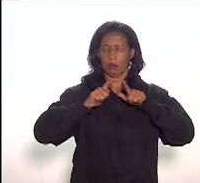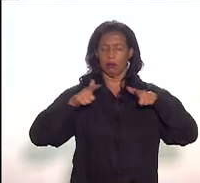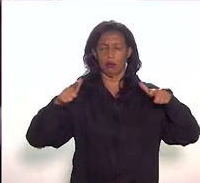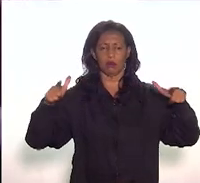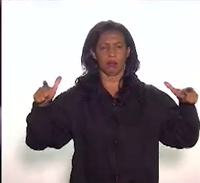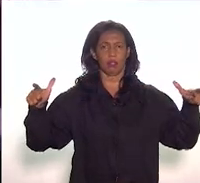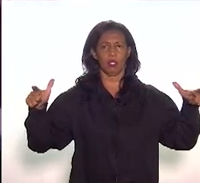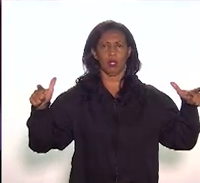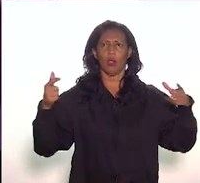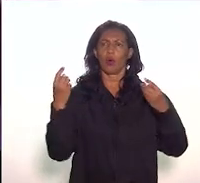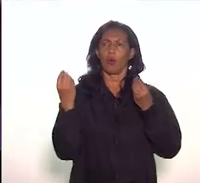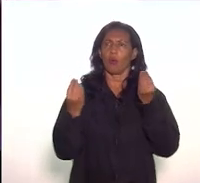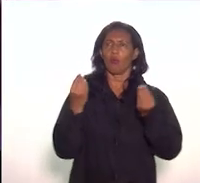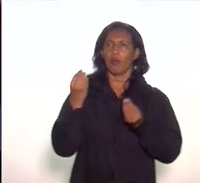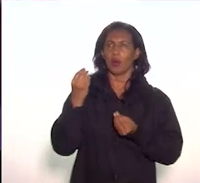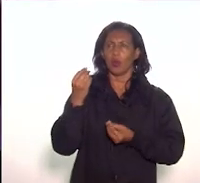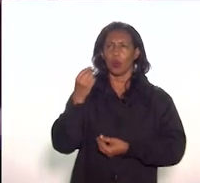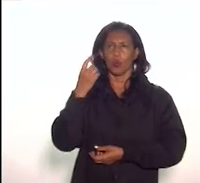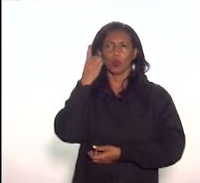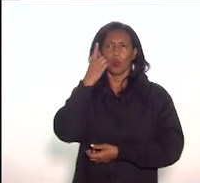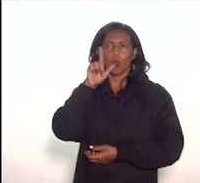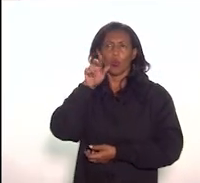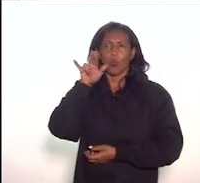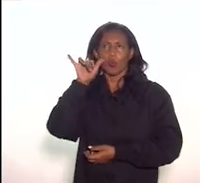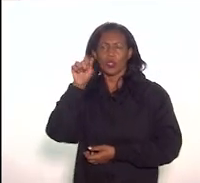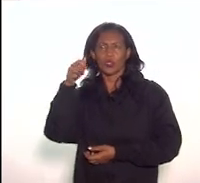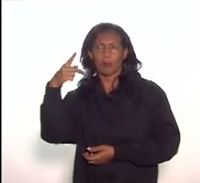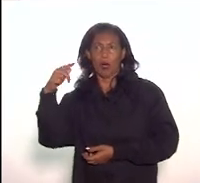Corrêa da Rocha, para outros